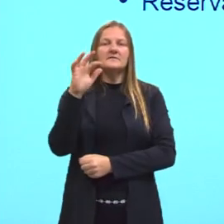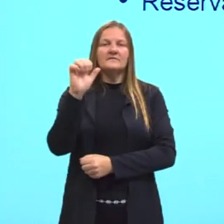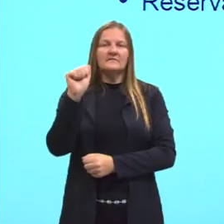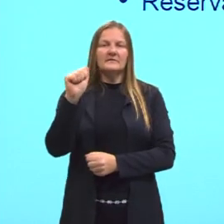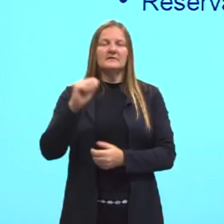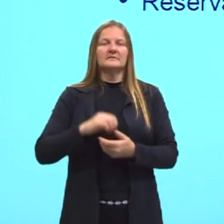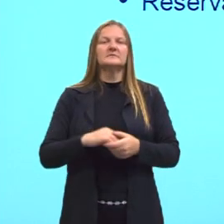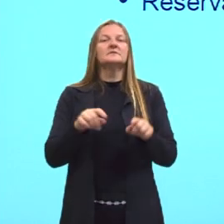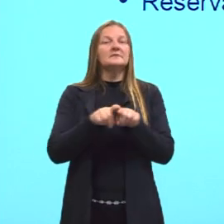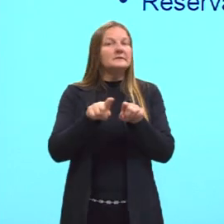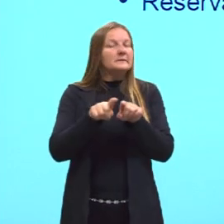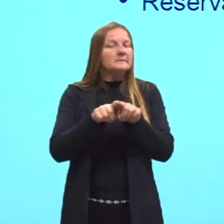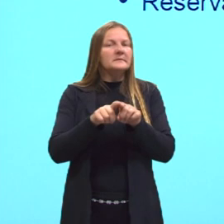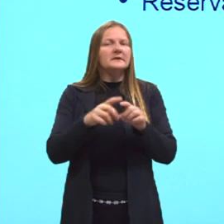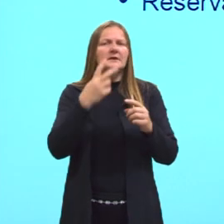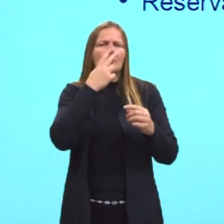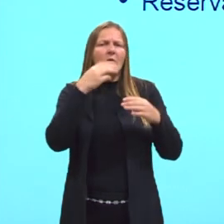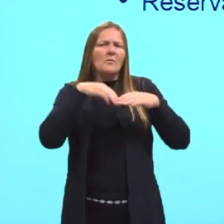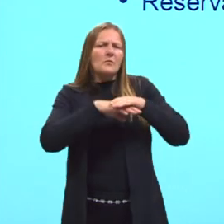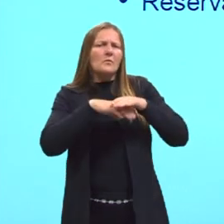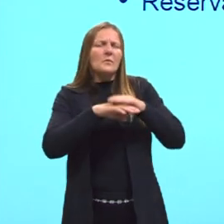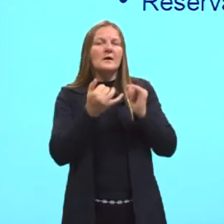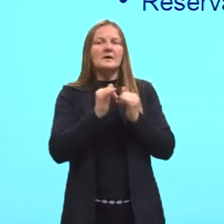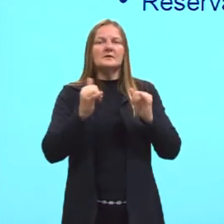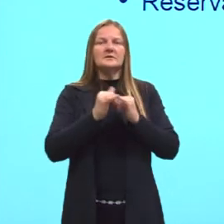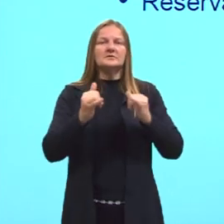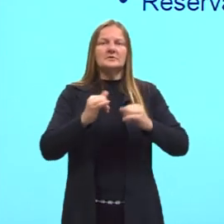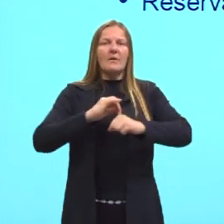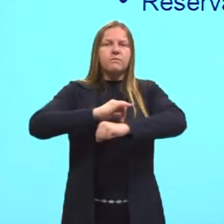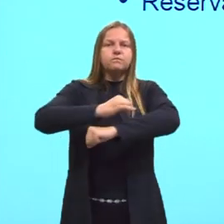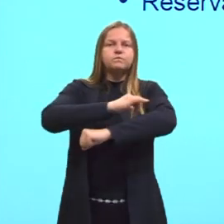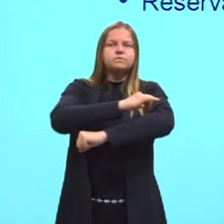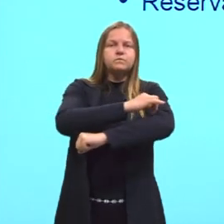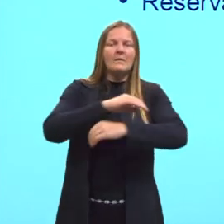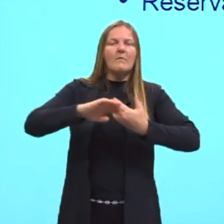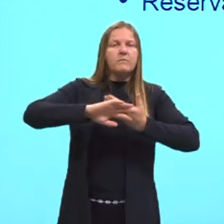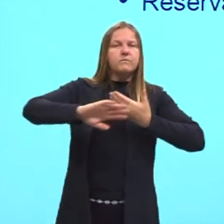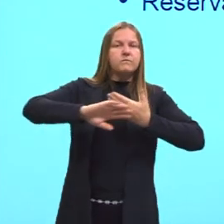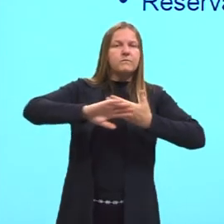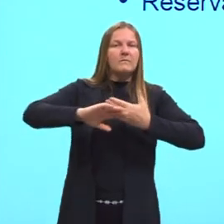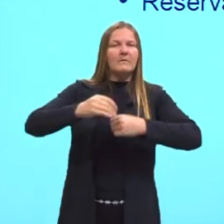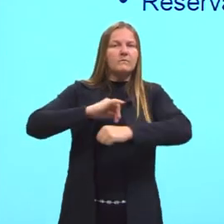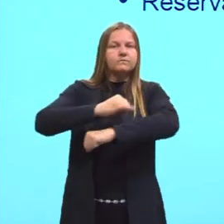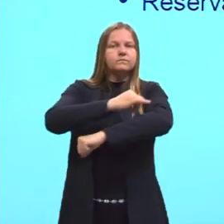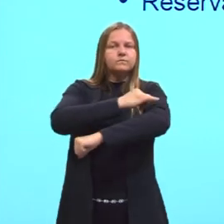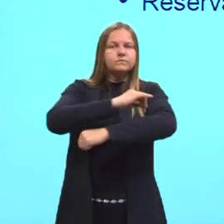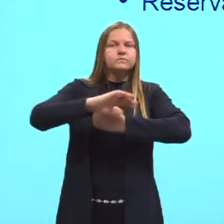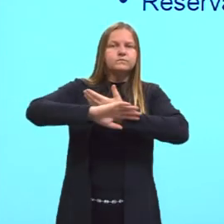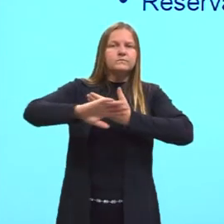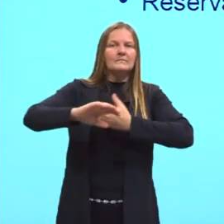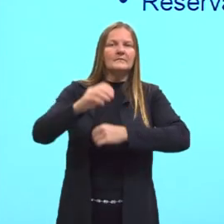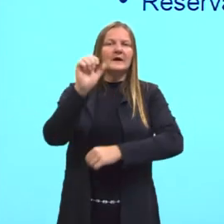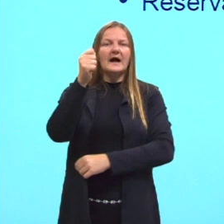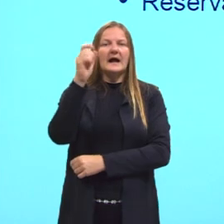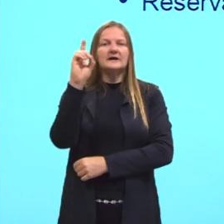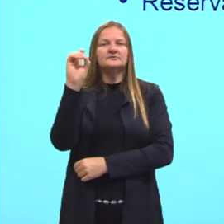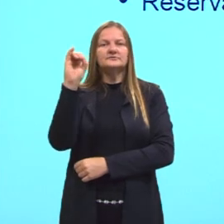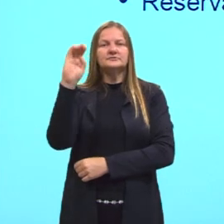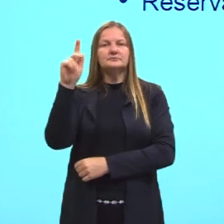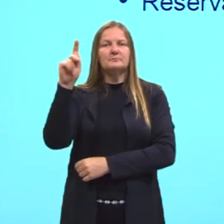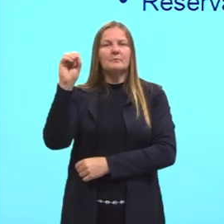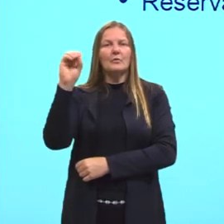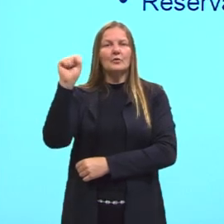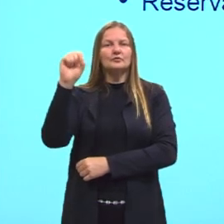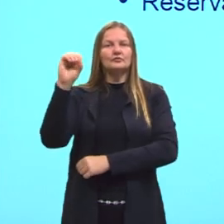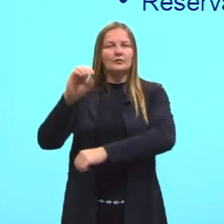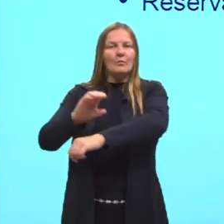também como reserva energética e isolamento térmico. Através do quê? Através